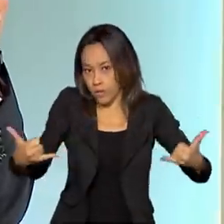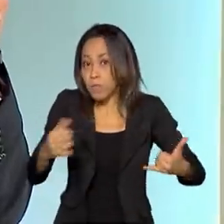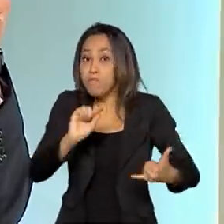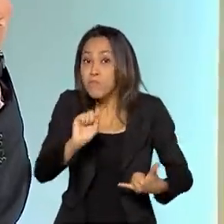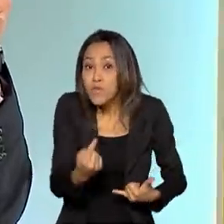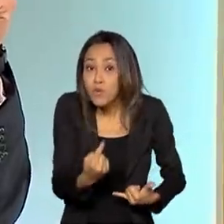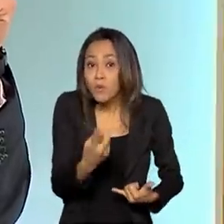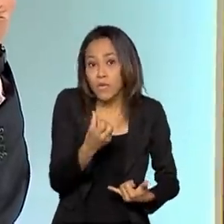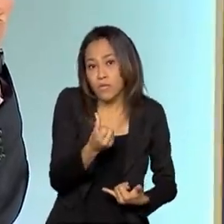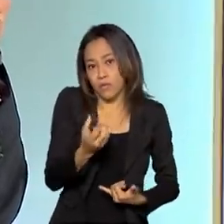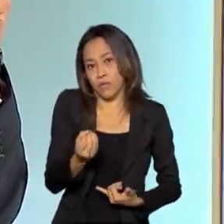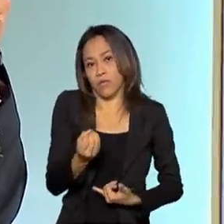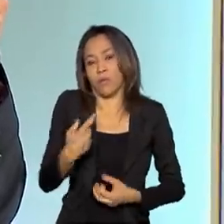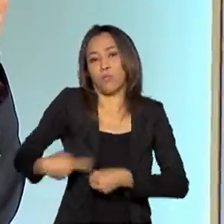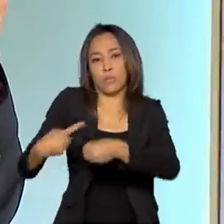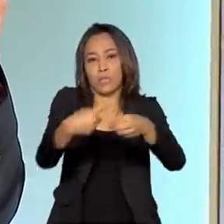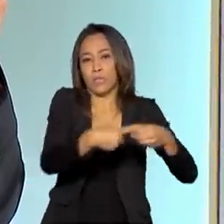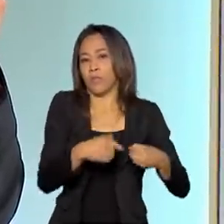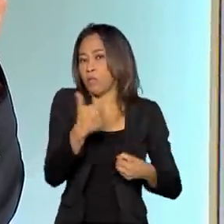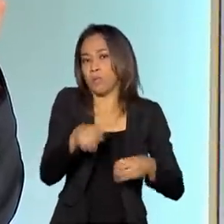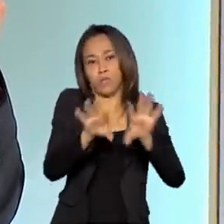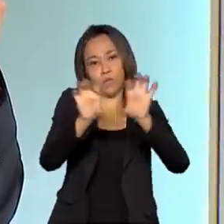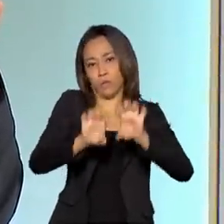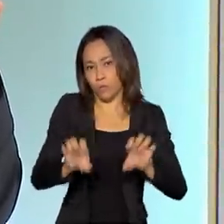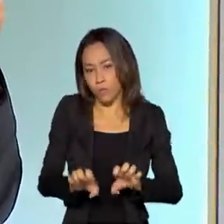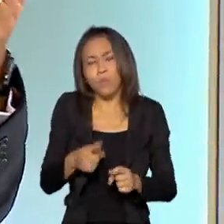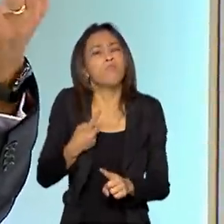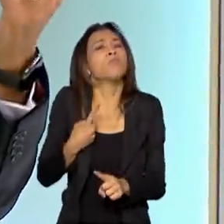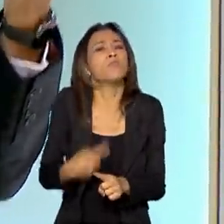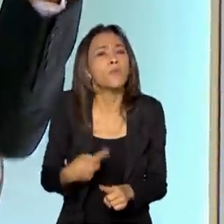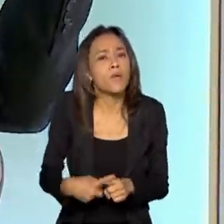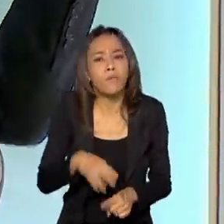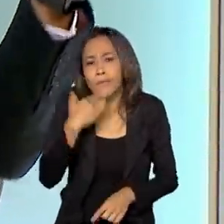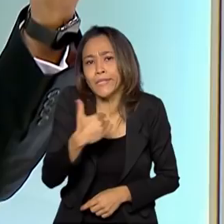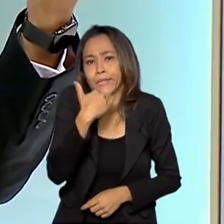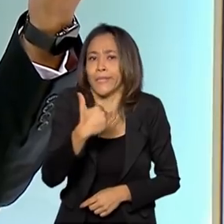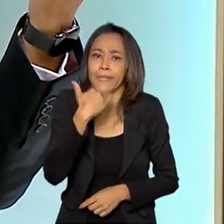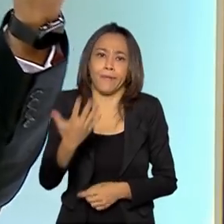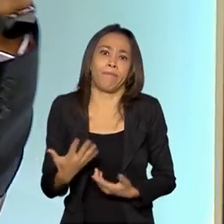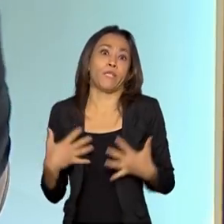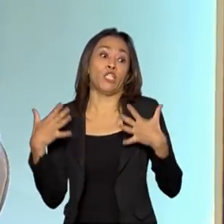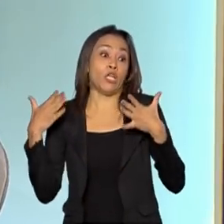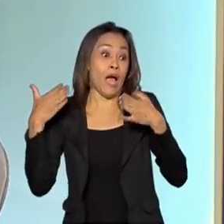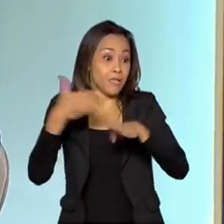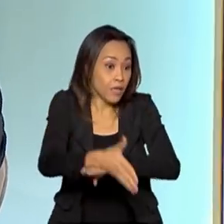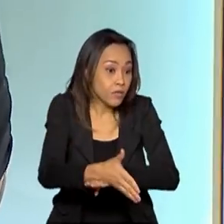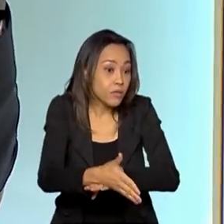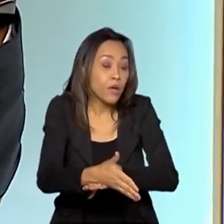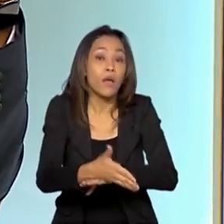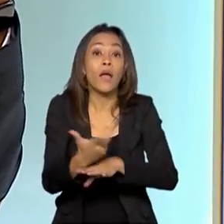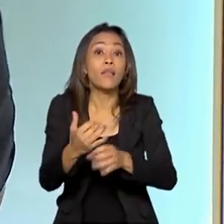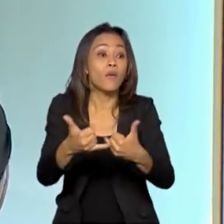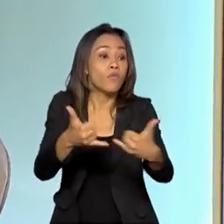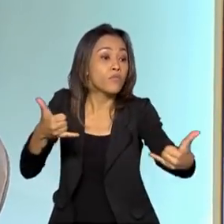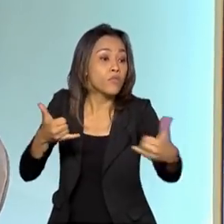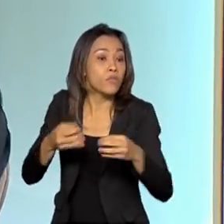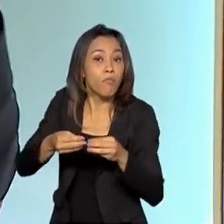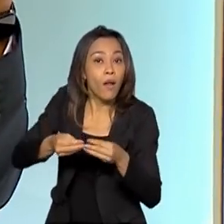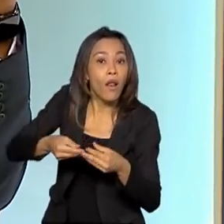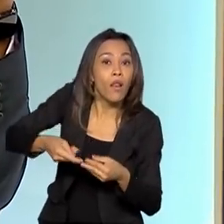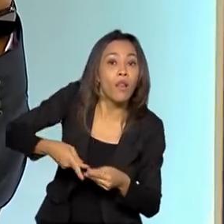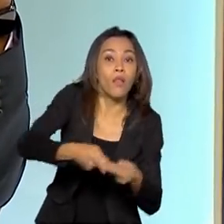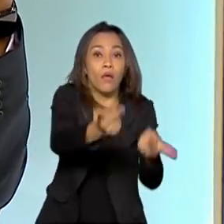1.060 municípios desprovidos dessa infraestrutura de rede. Por quê? Porque não adianta só chegar com acesso, eu preciso chegar com a transmissão para